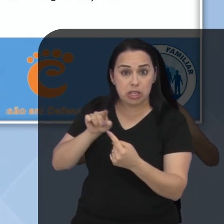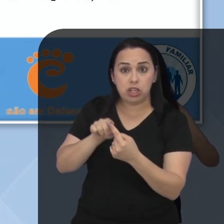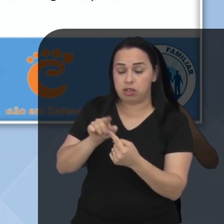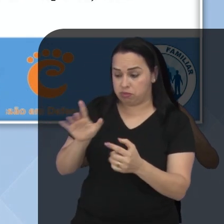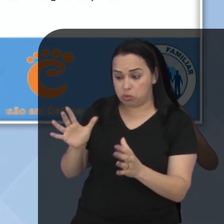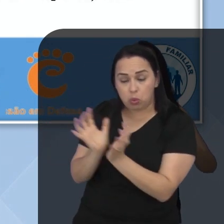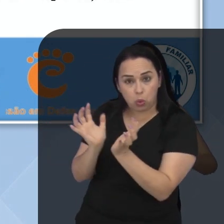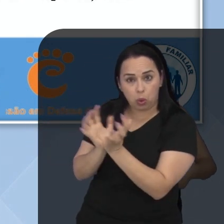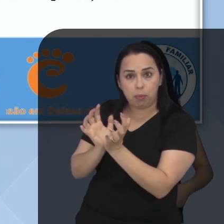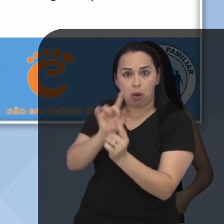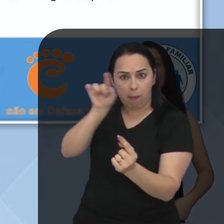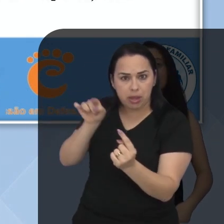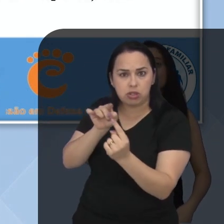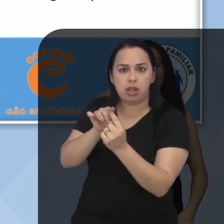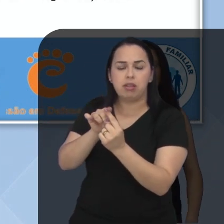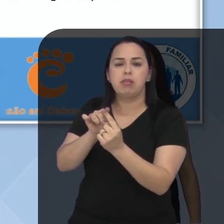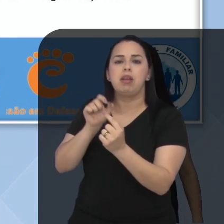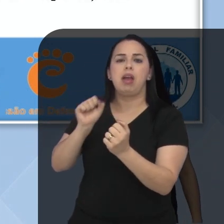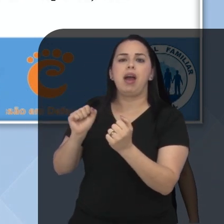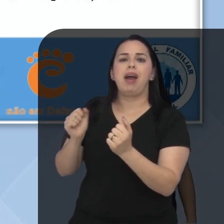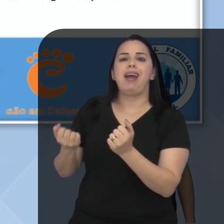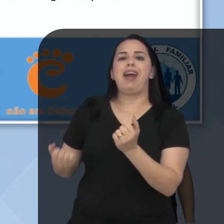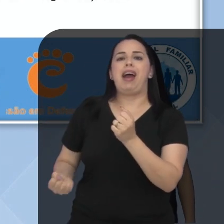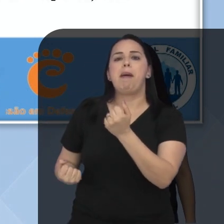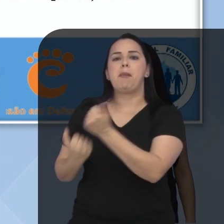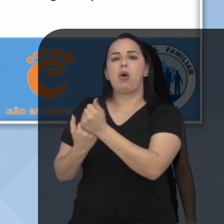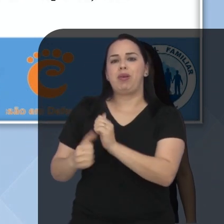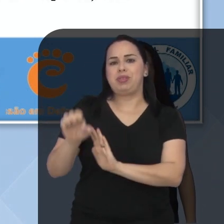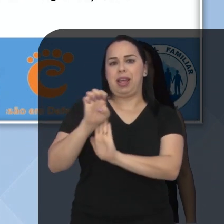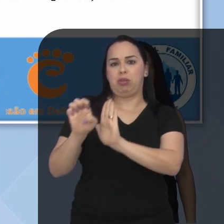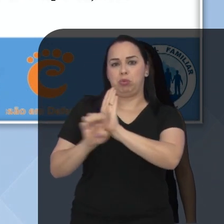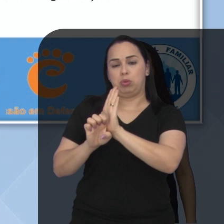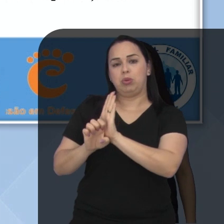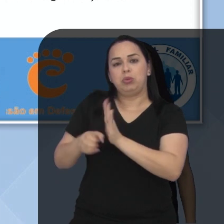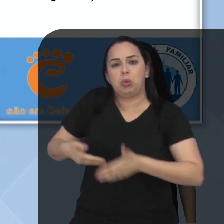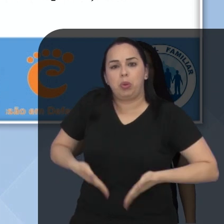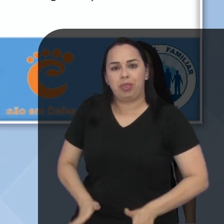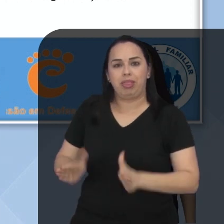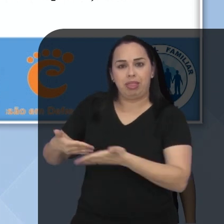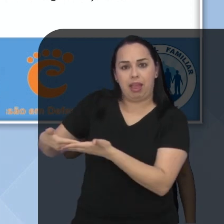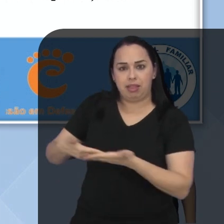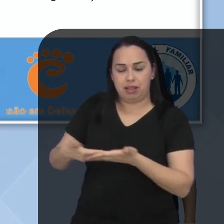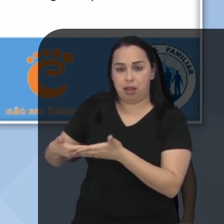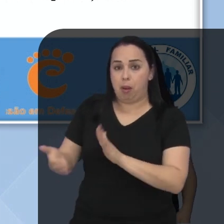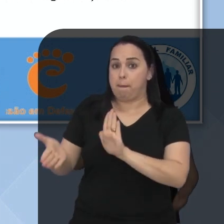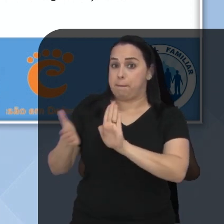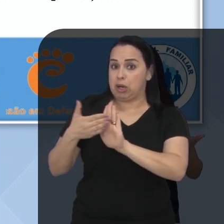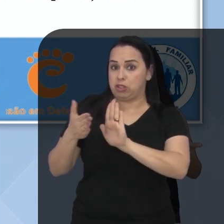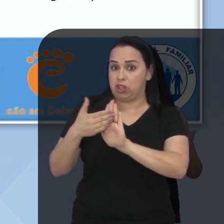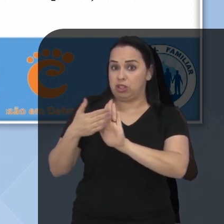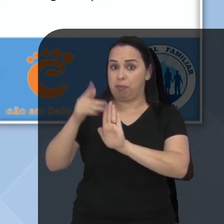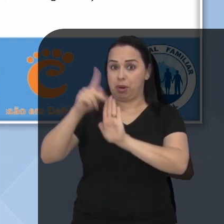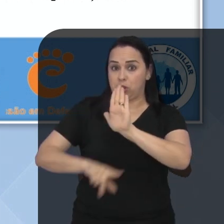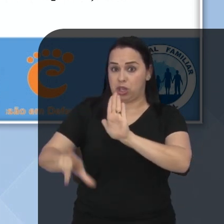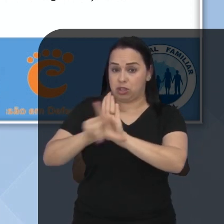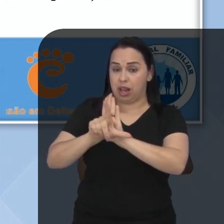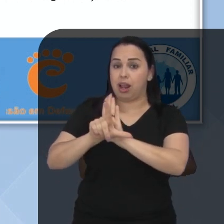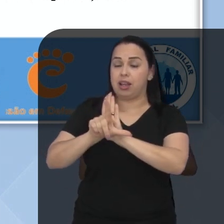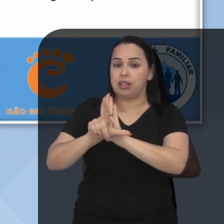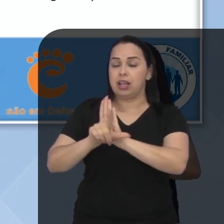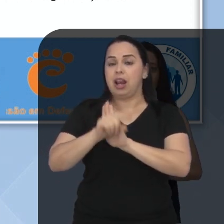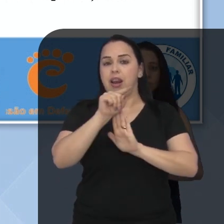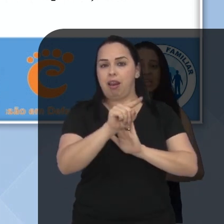dos objetivos da nova frente parlamentar é apoiar o estatuto do Nascituro projeto de lei que está sendo